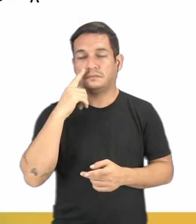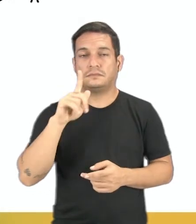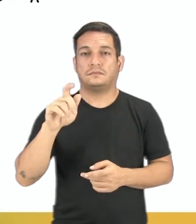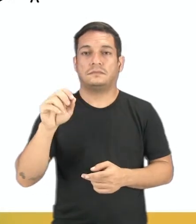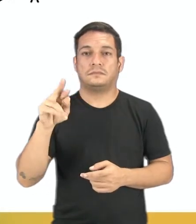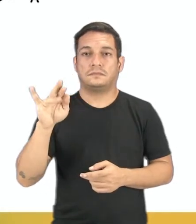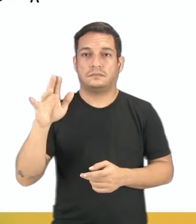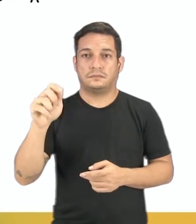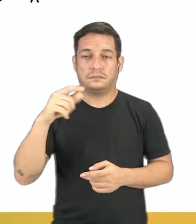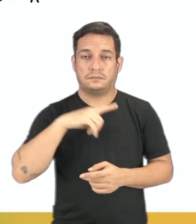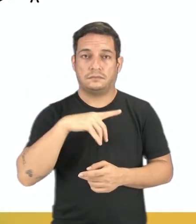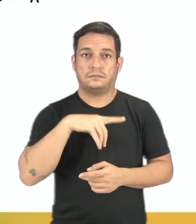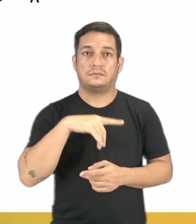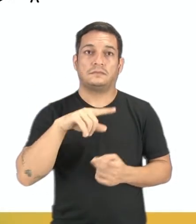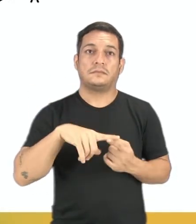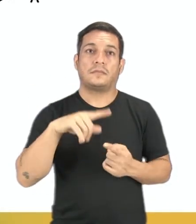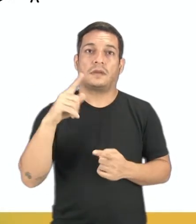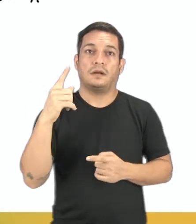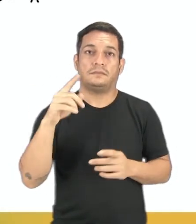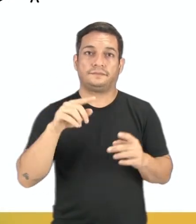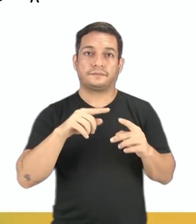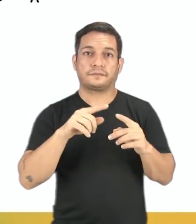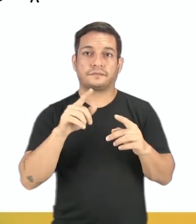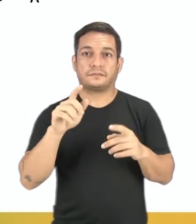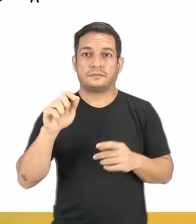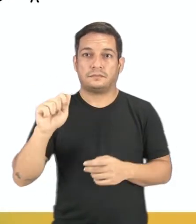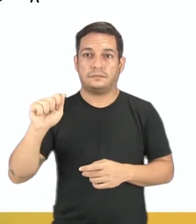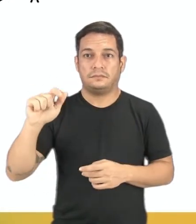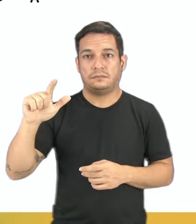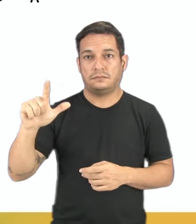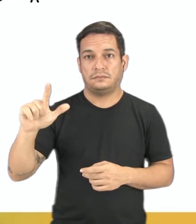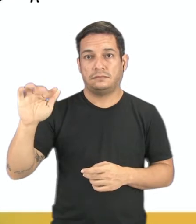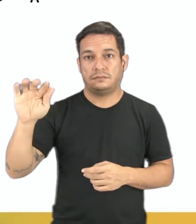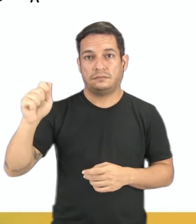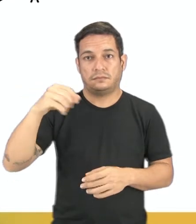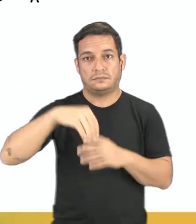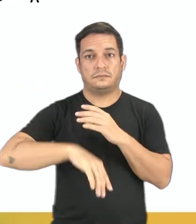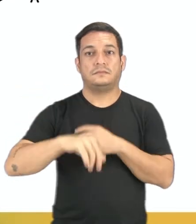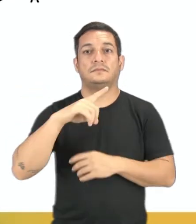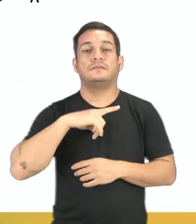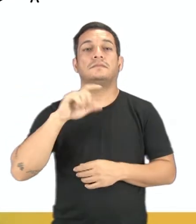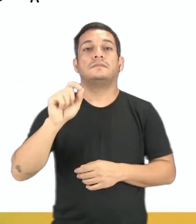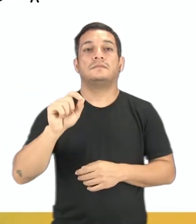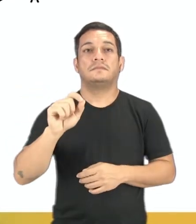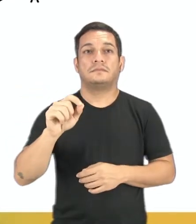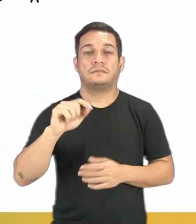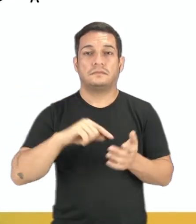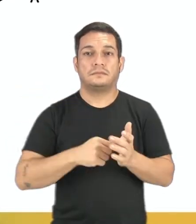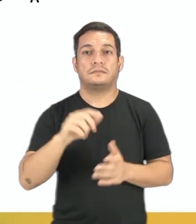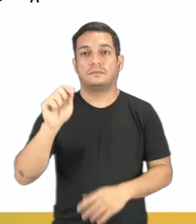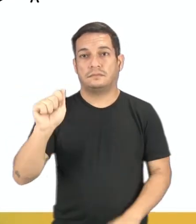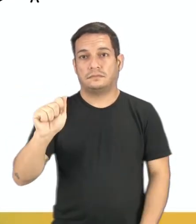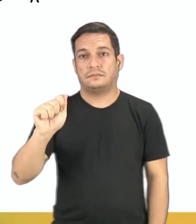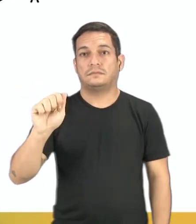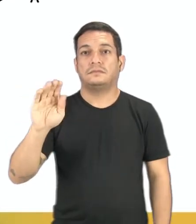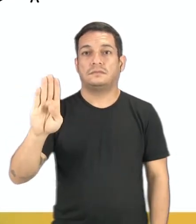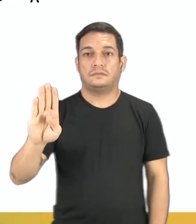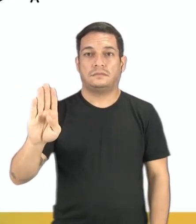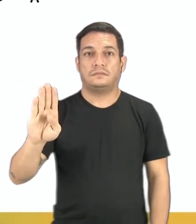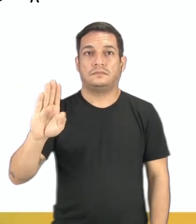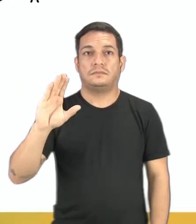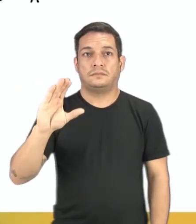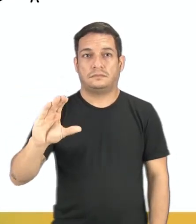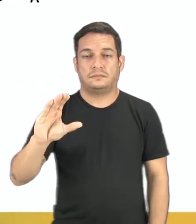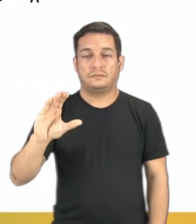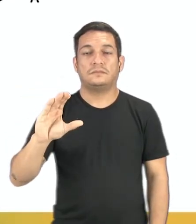geometricamente. Então, nós temos aí um plano alfa, e aí dentro dele nós temos o ponto A, o B